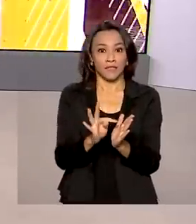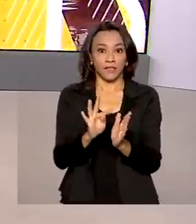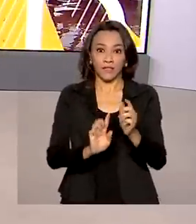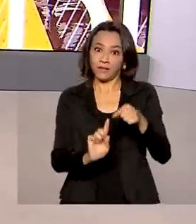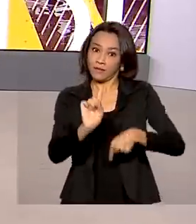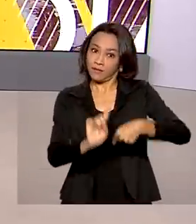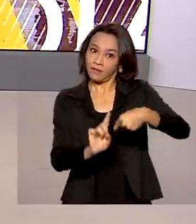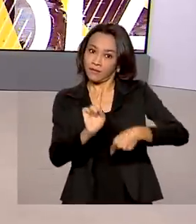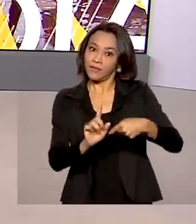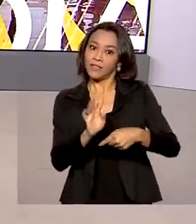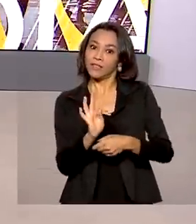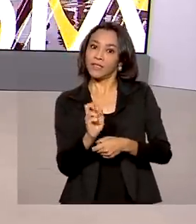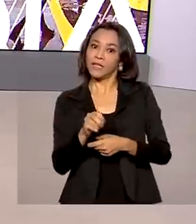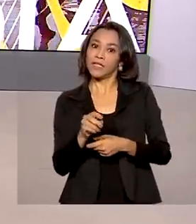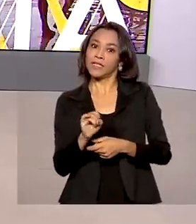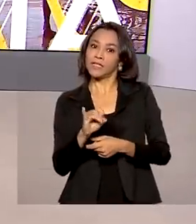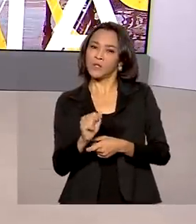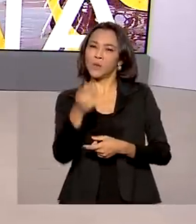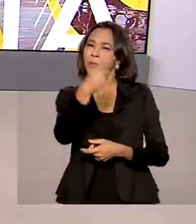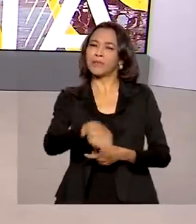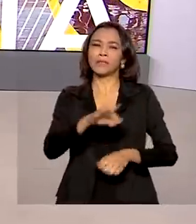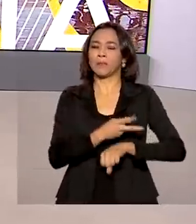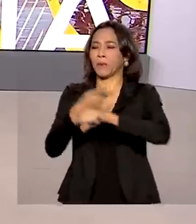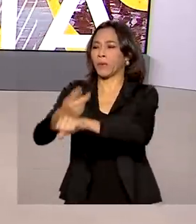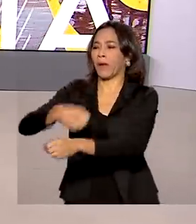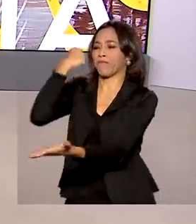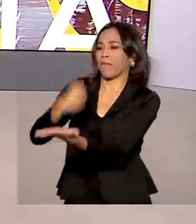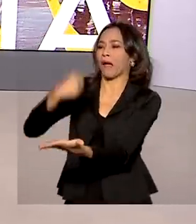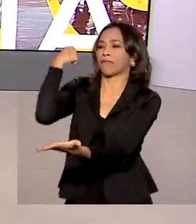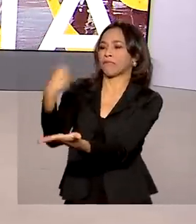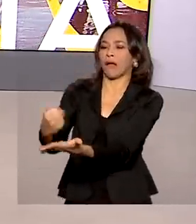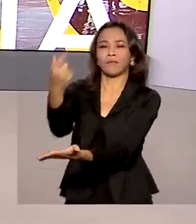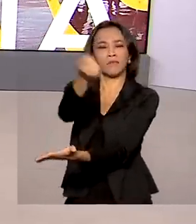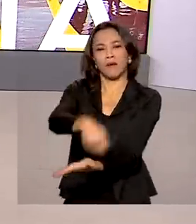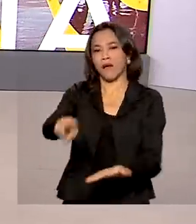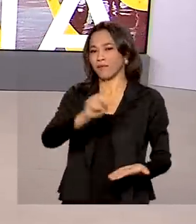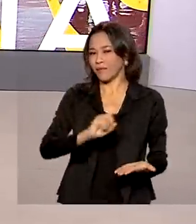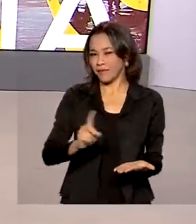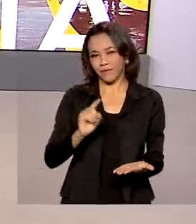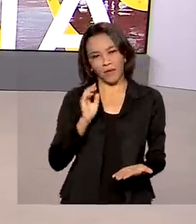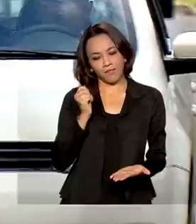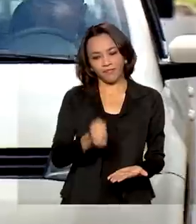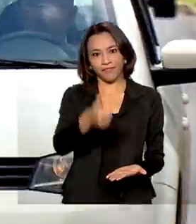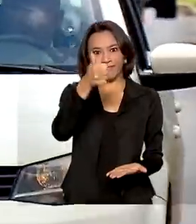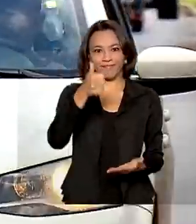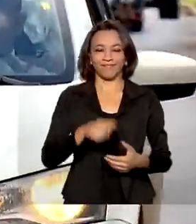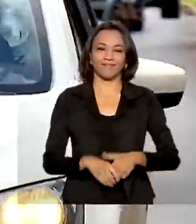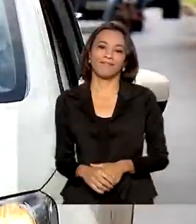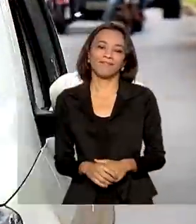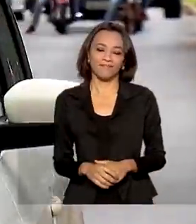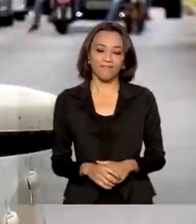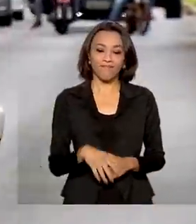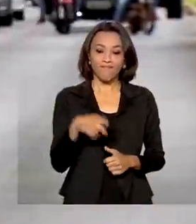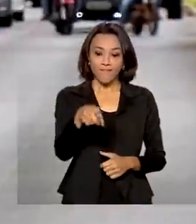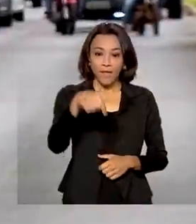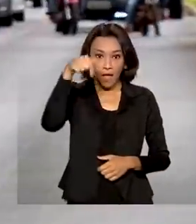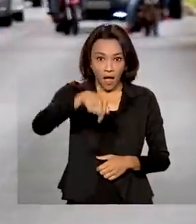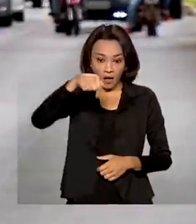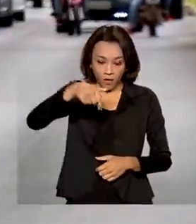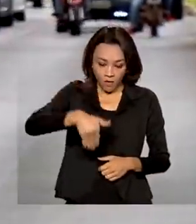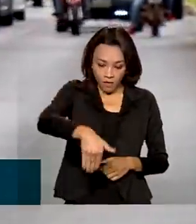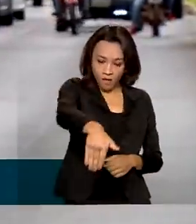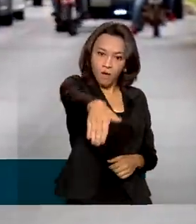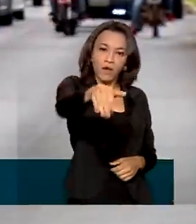ação dispensa o reconhecimento de firma em cartório e agiliza o processo para o cidadão. A partir de agora,